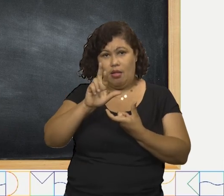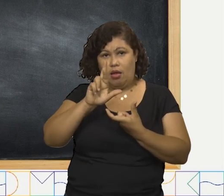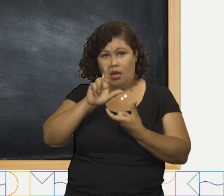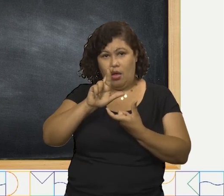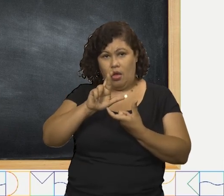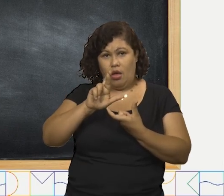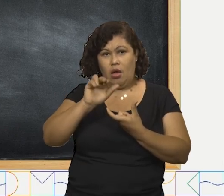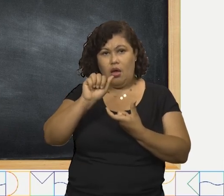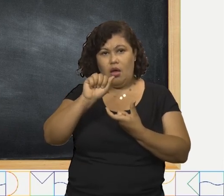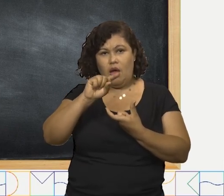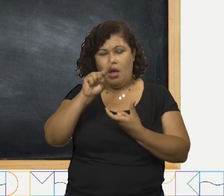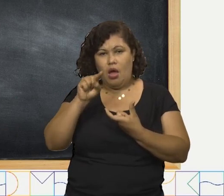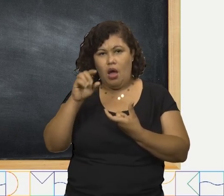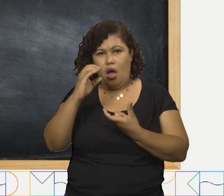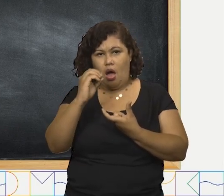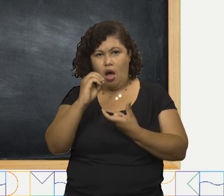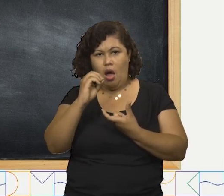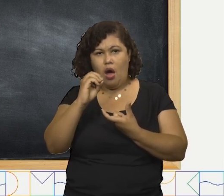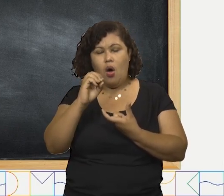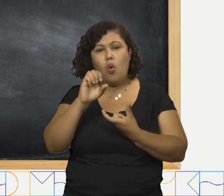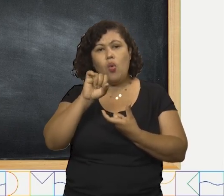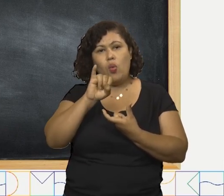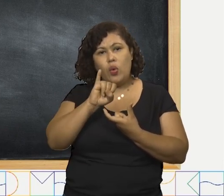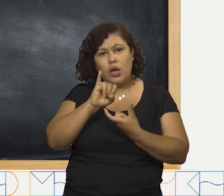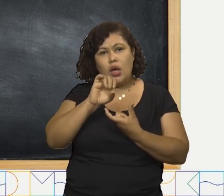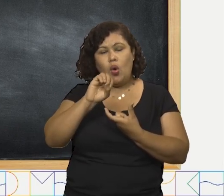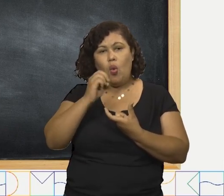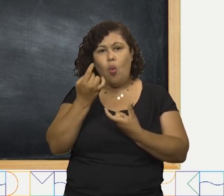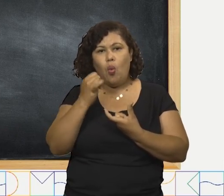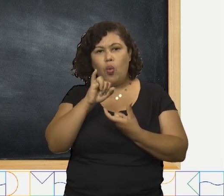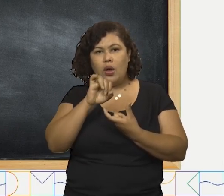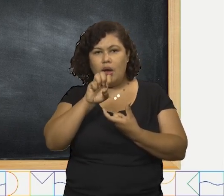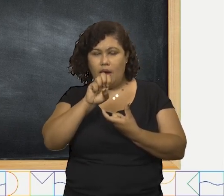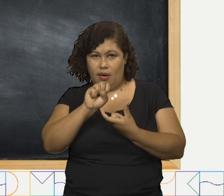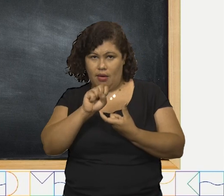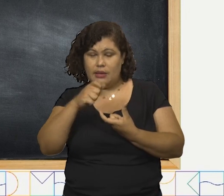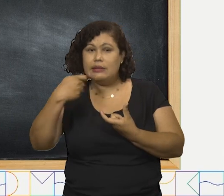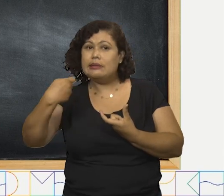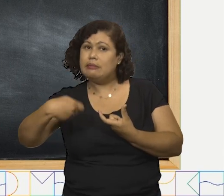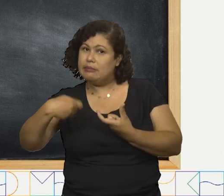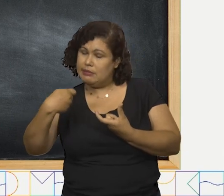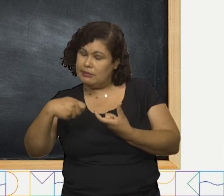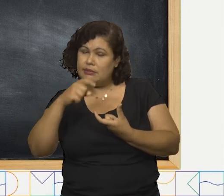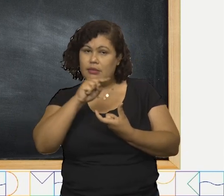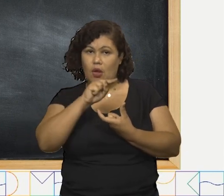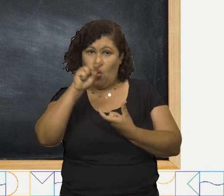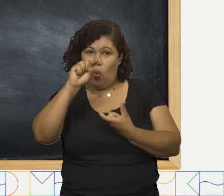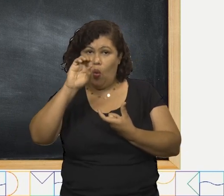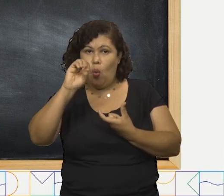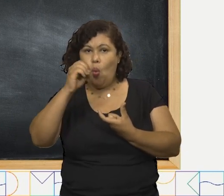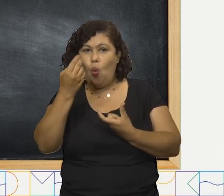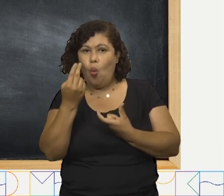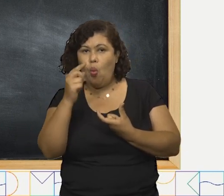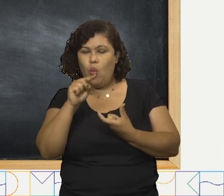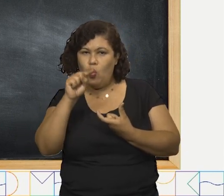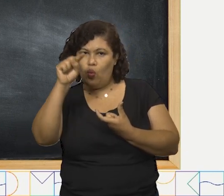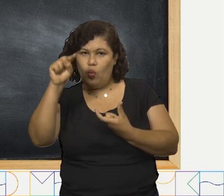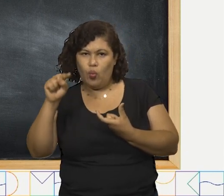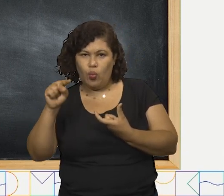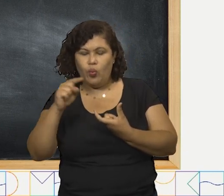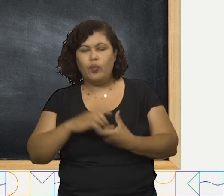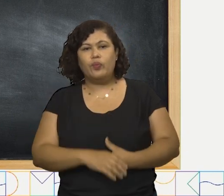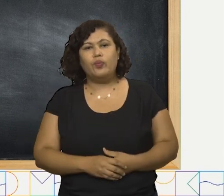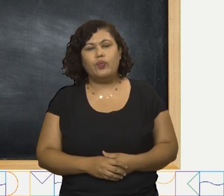ANO ou ANS, I ou IS, elas devem ser acentuadas.